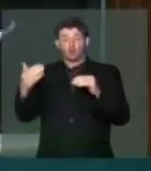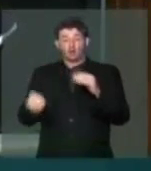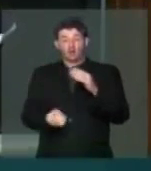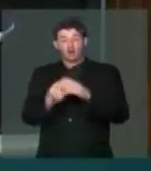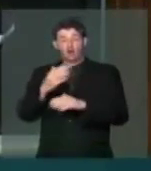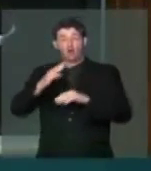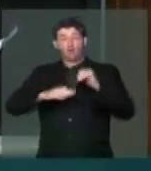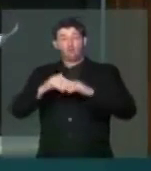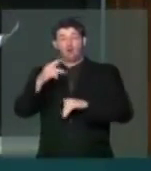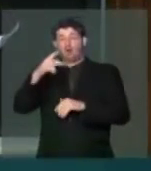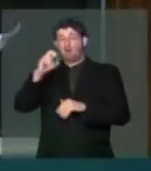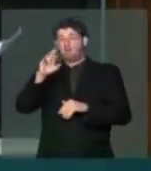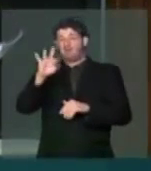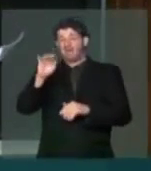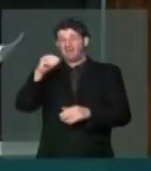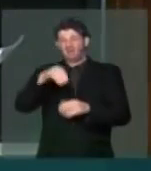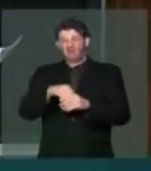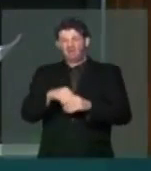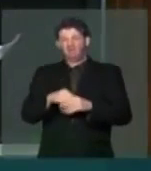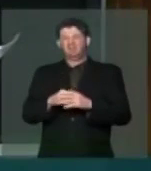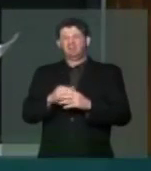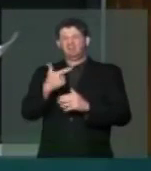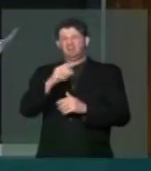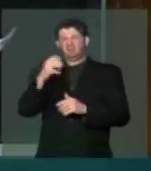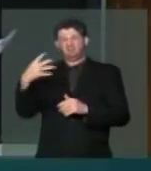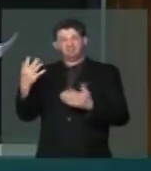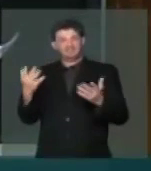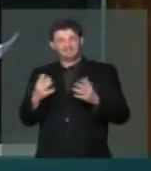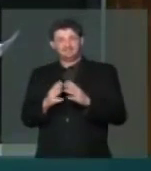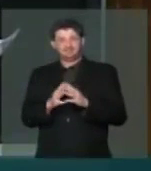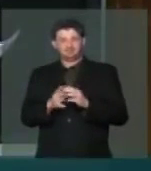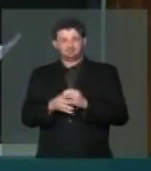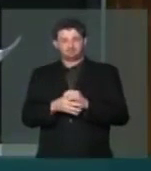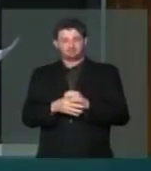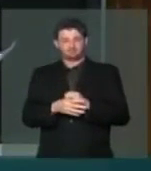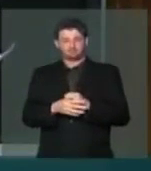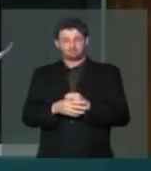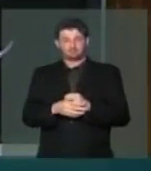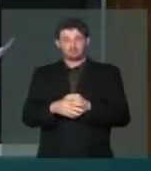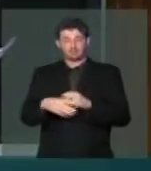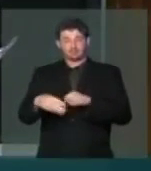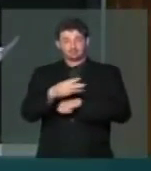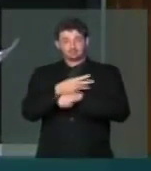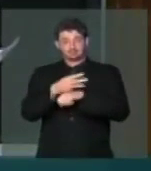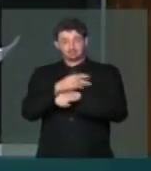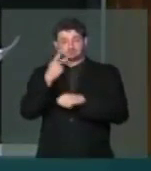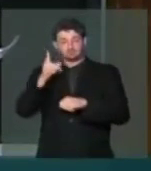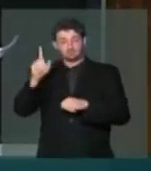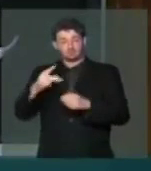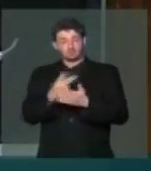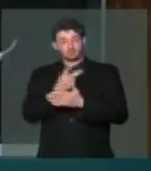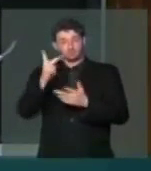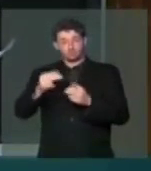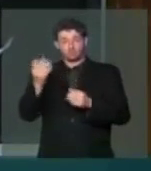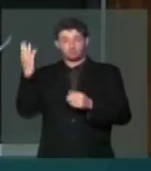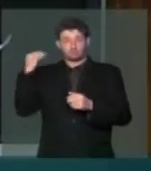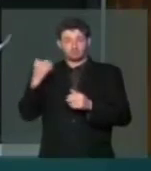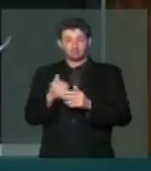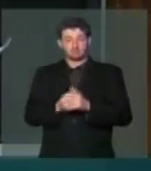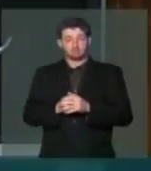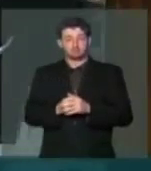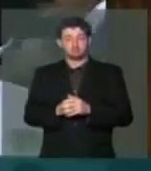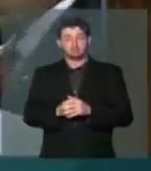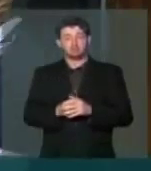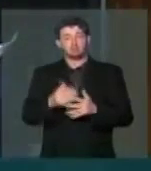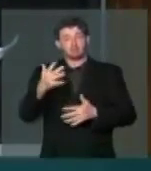criação da carreira dos peritos no ano de 2004. Ou seja, retomar a terceirização, como aconteceu no passado, pode